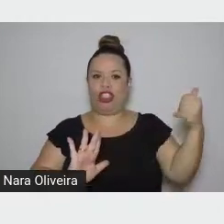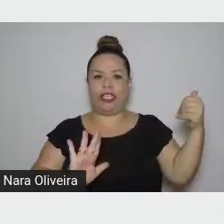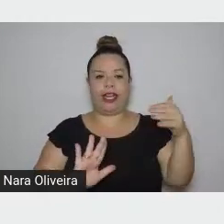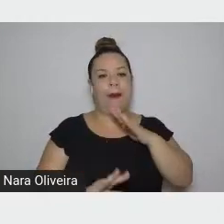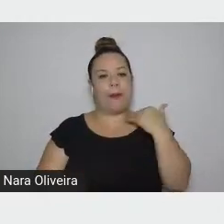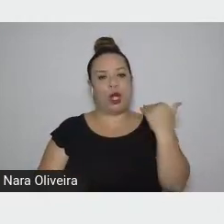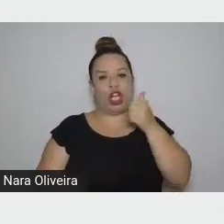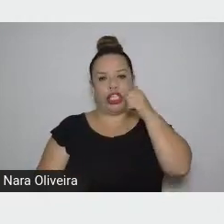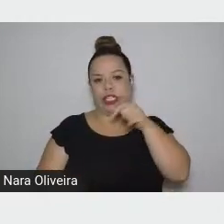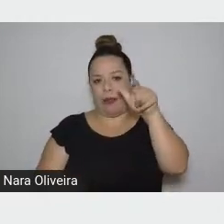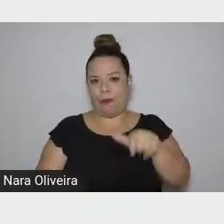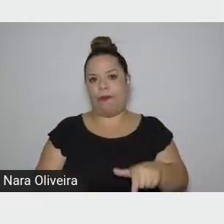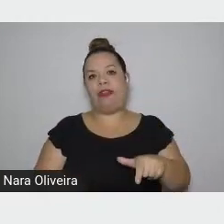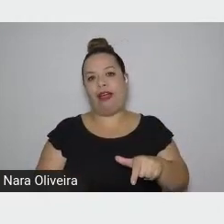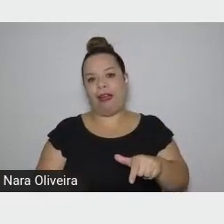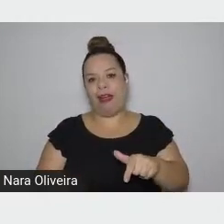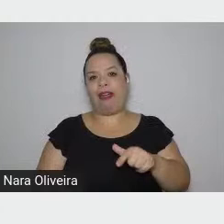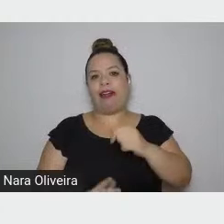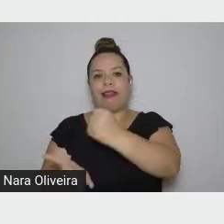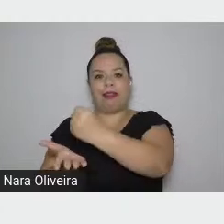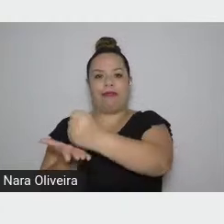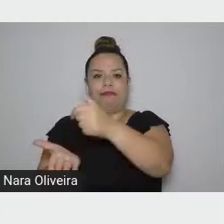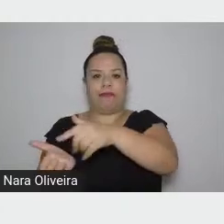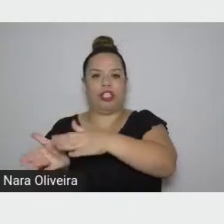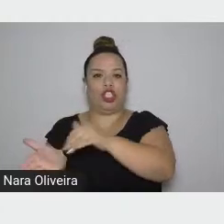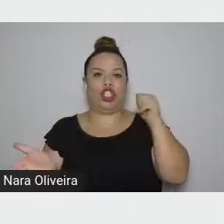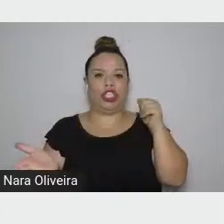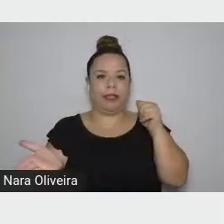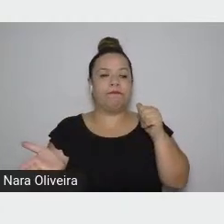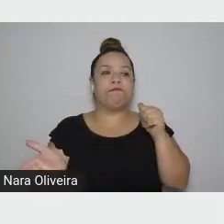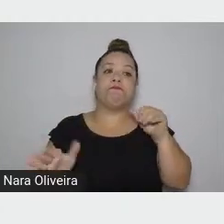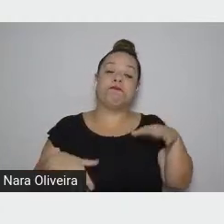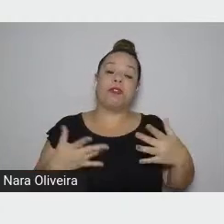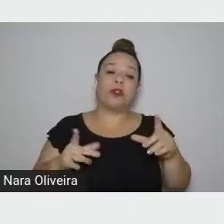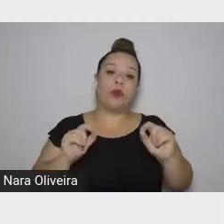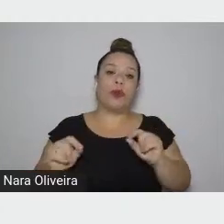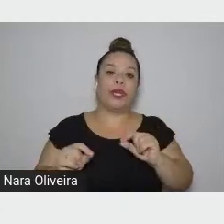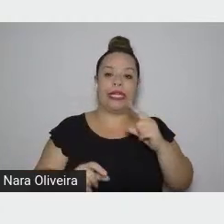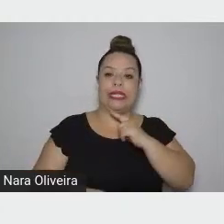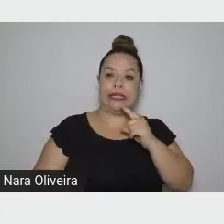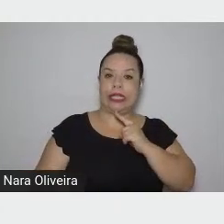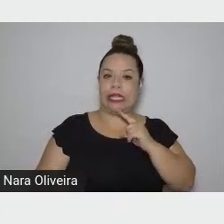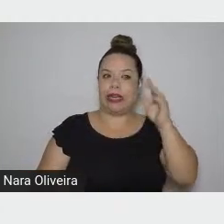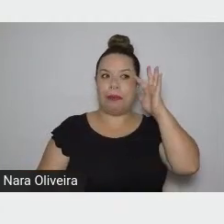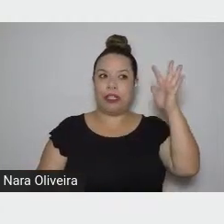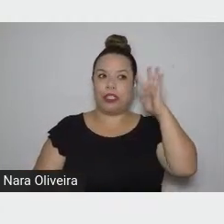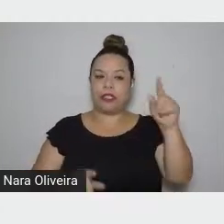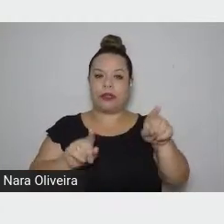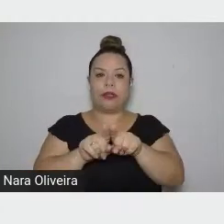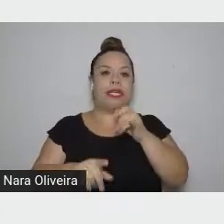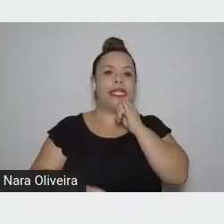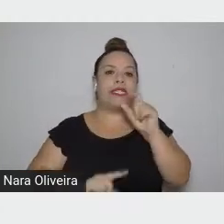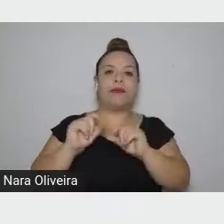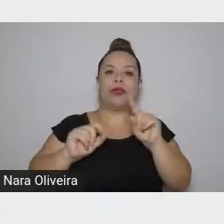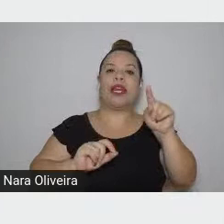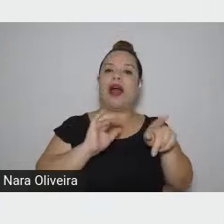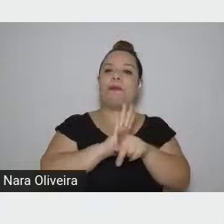As descrições do cemitério são óbvias-primas que